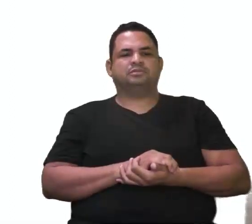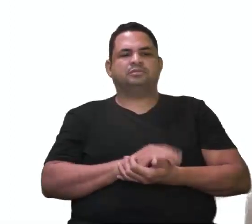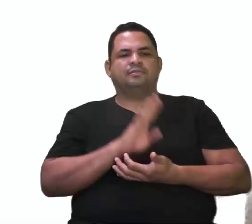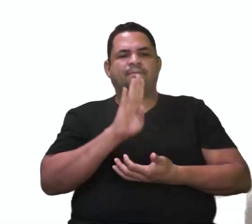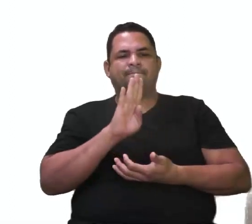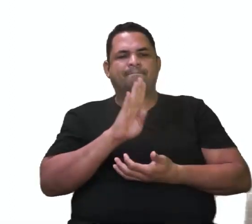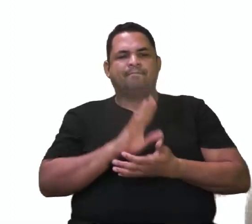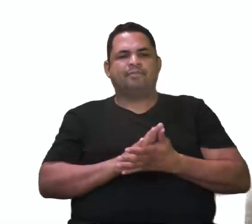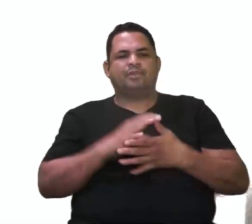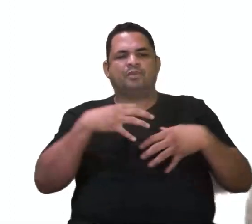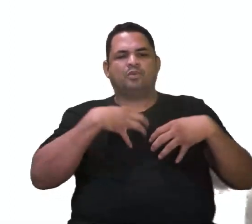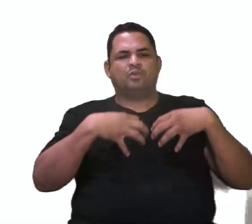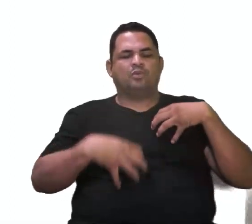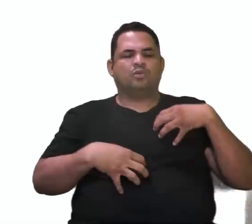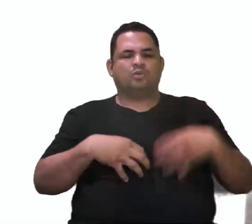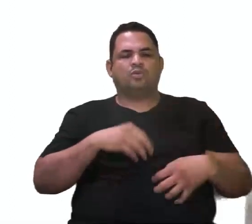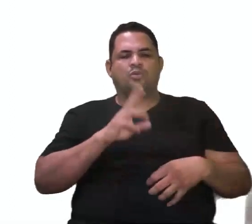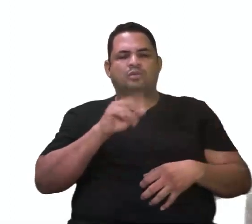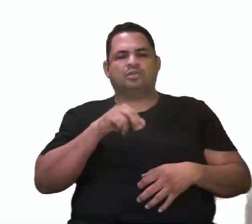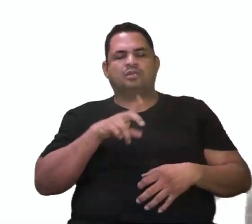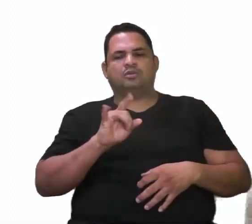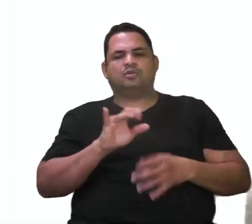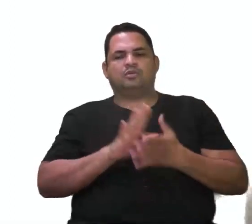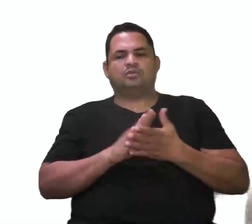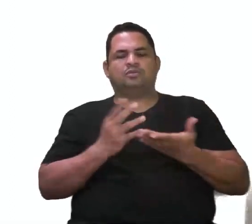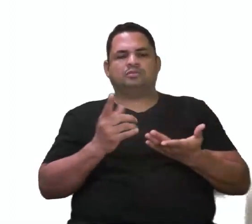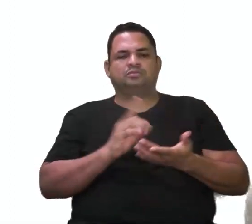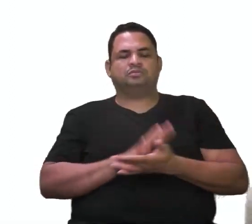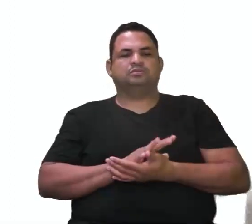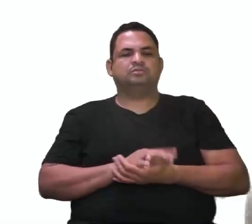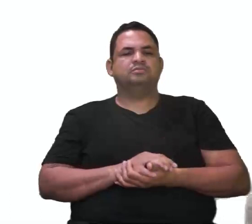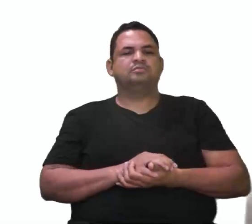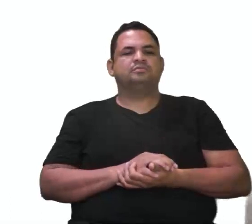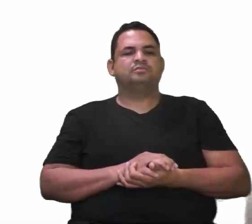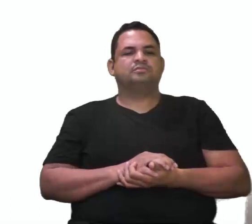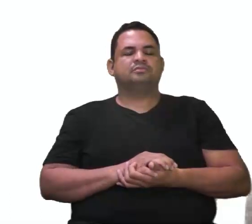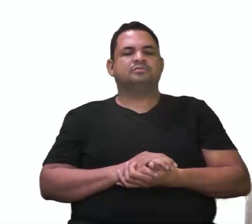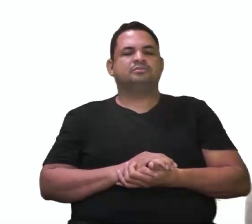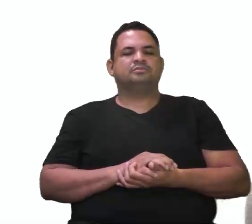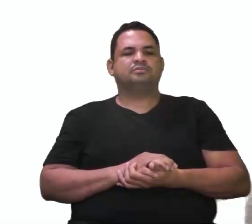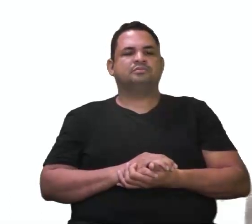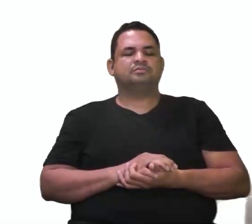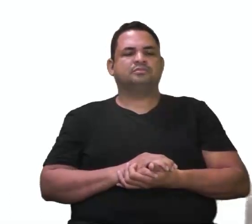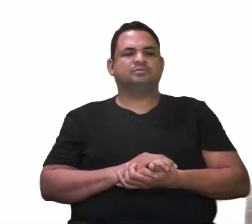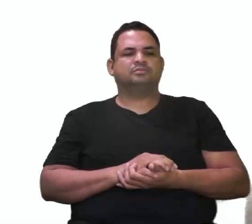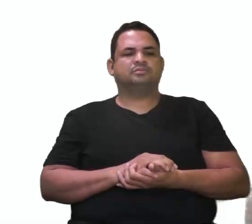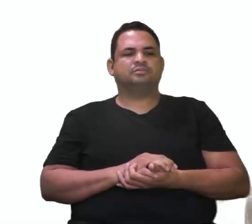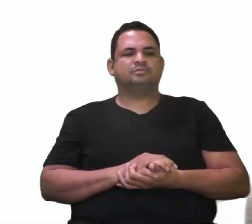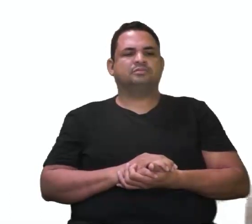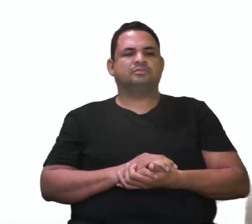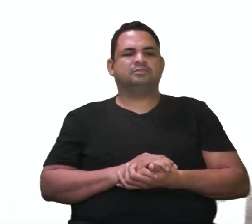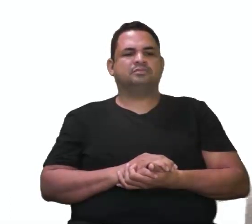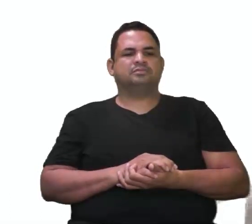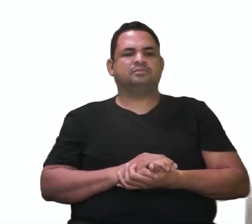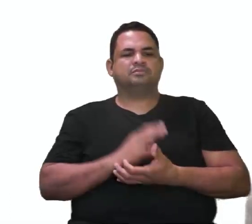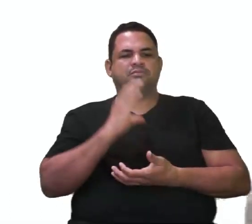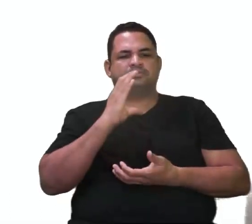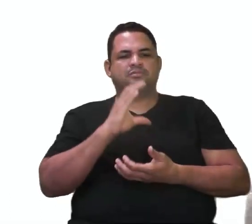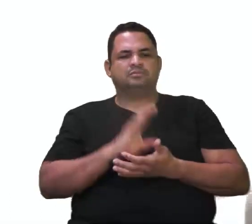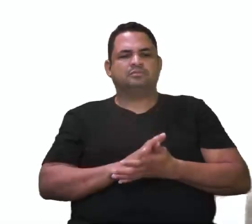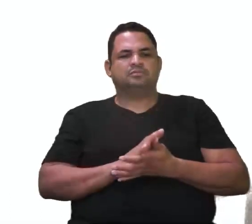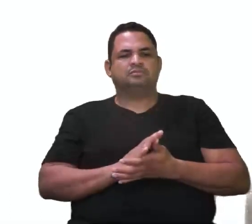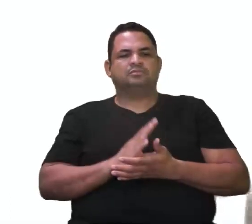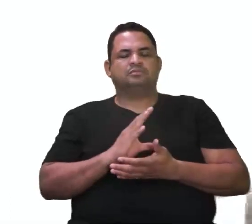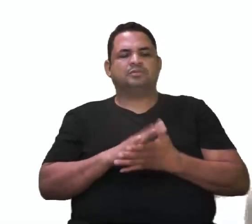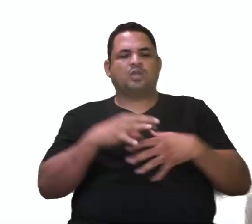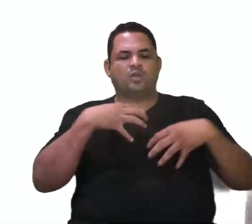tem aí, ó. Órgão análogo? Com certeza não, né, prof? Não é o análogo. Aí você tem... C. Órgãos